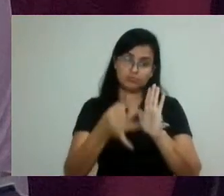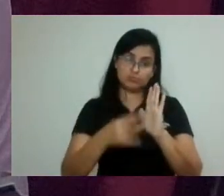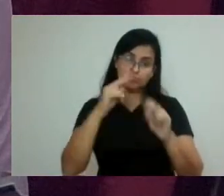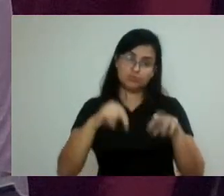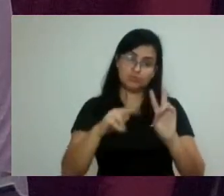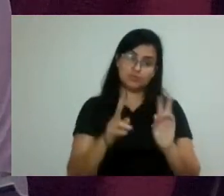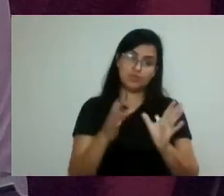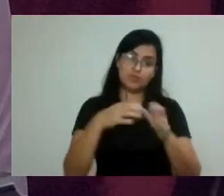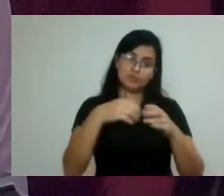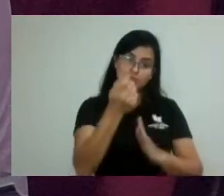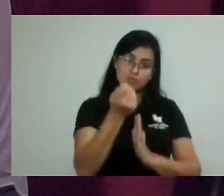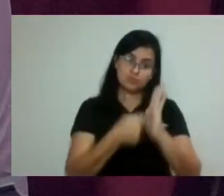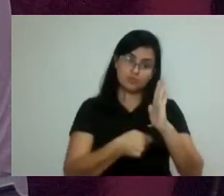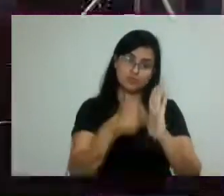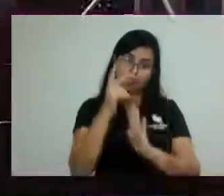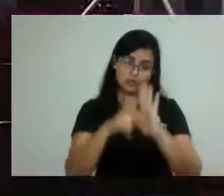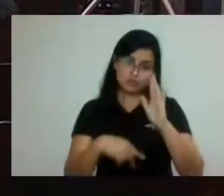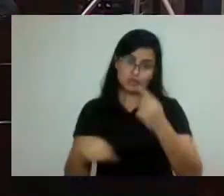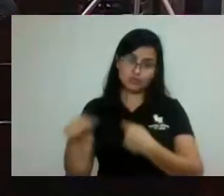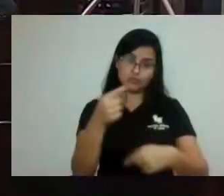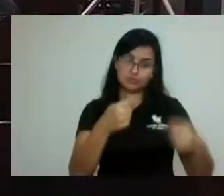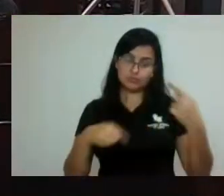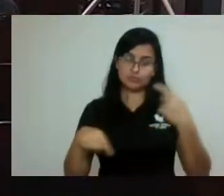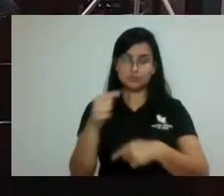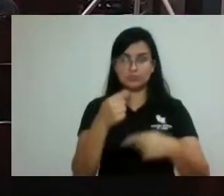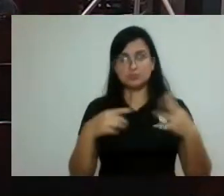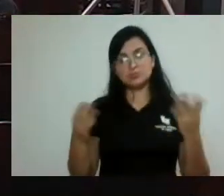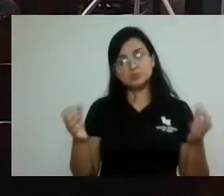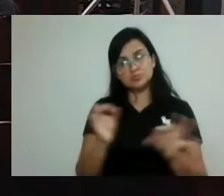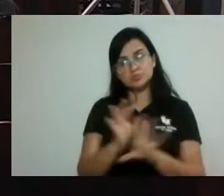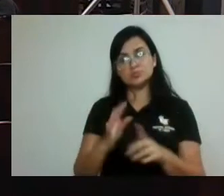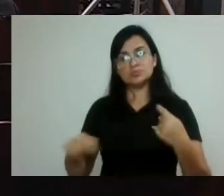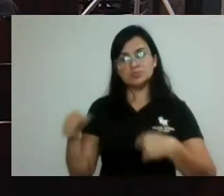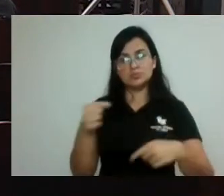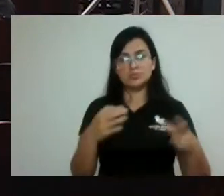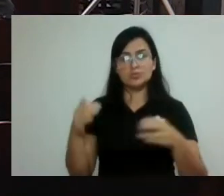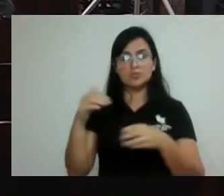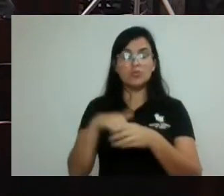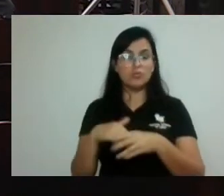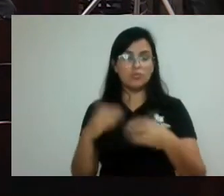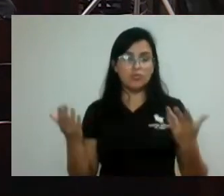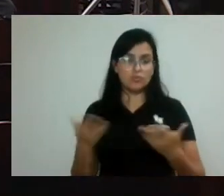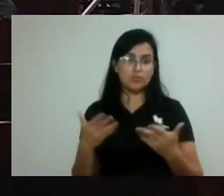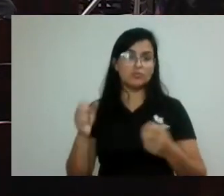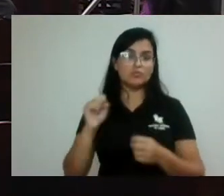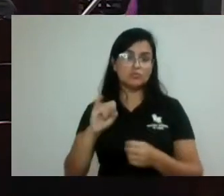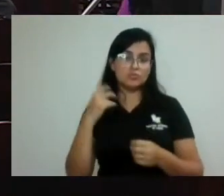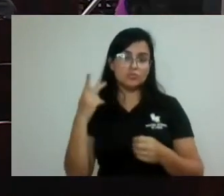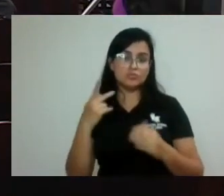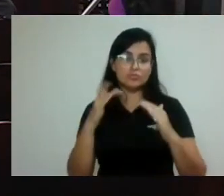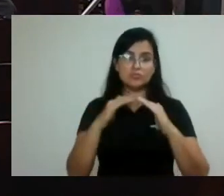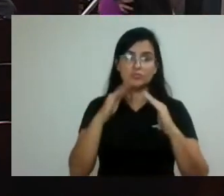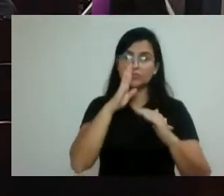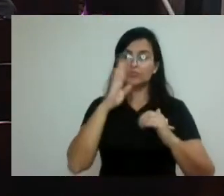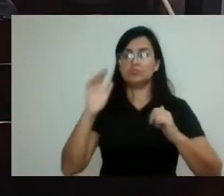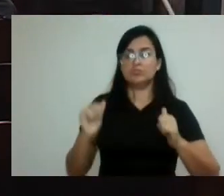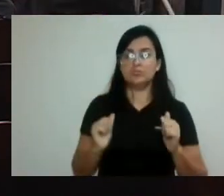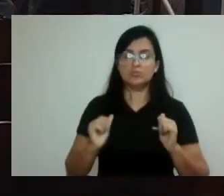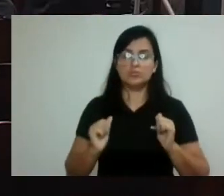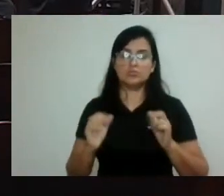discussão. É em discussão, encerrada a discussão e votação. Vereadores e vereadoras concordam, permaneçam como estão.